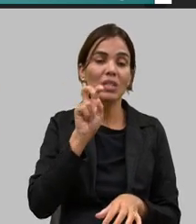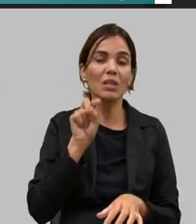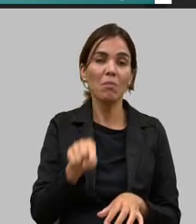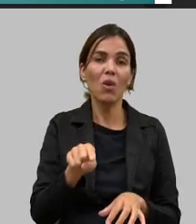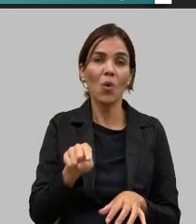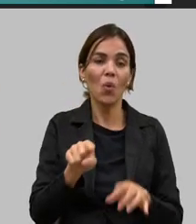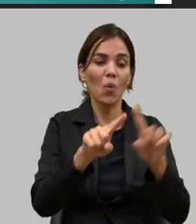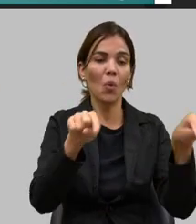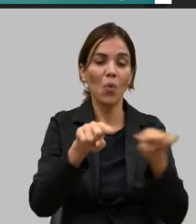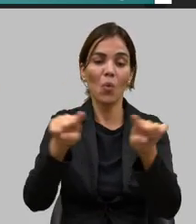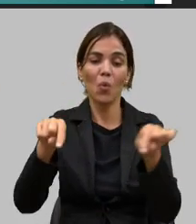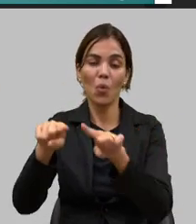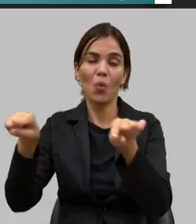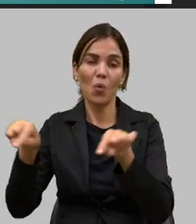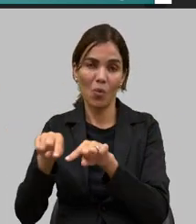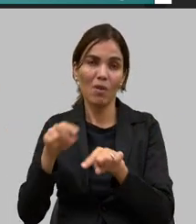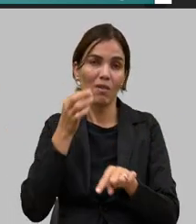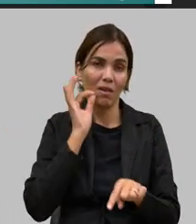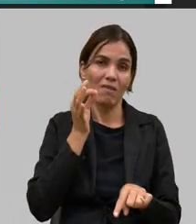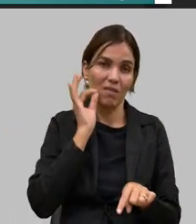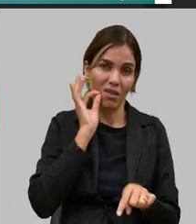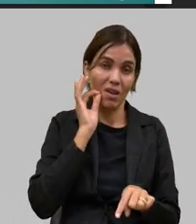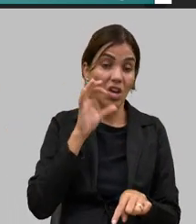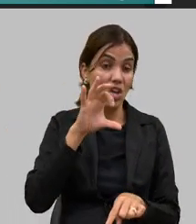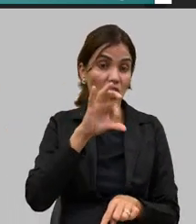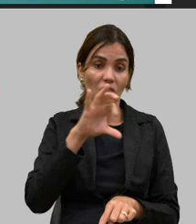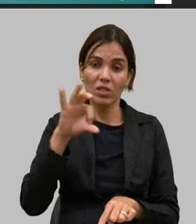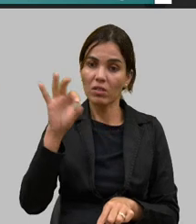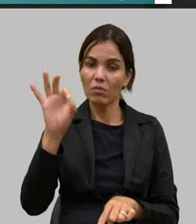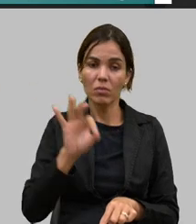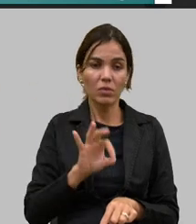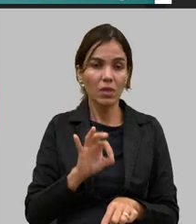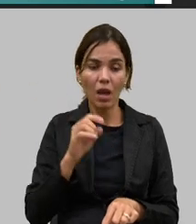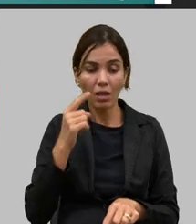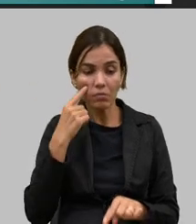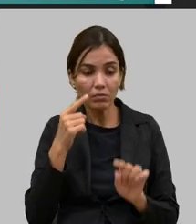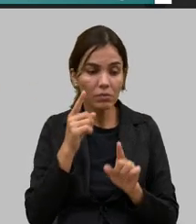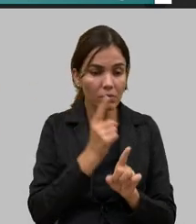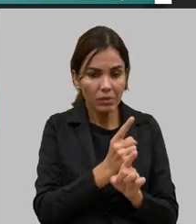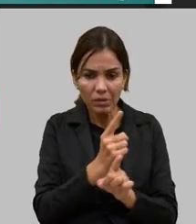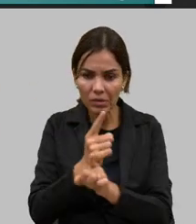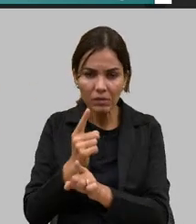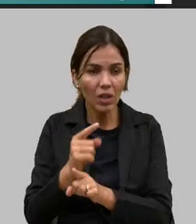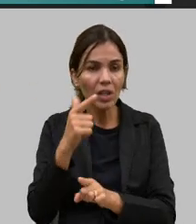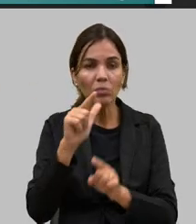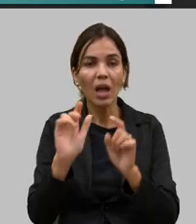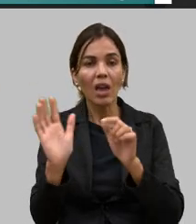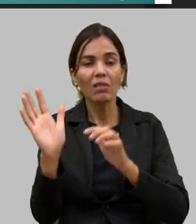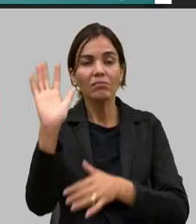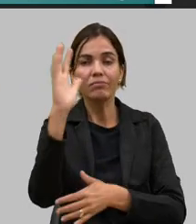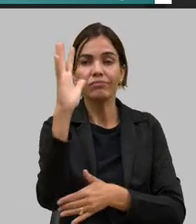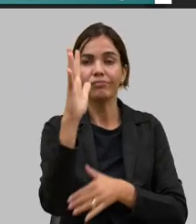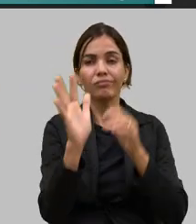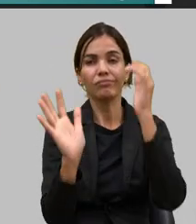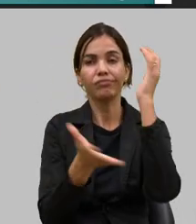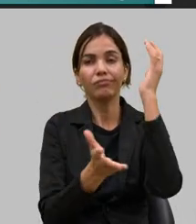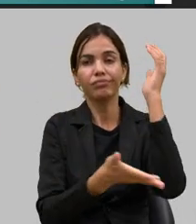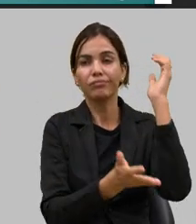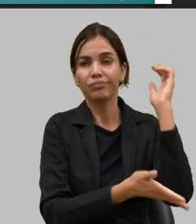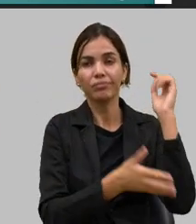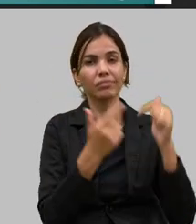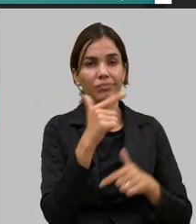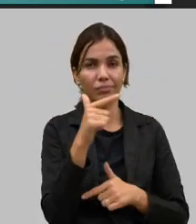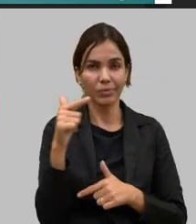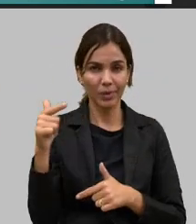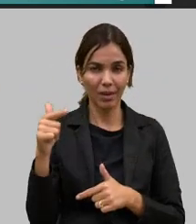99% sem evidência de desmatamento desde 2008 34% com excedente de reserva legal nós